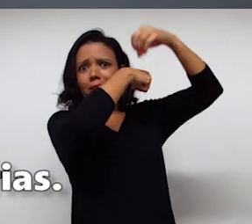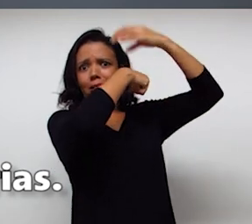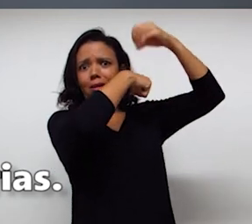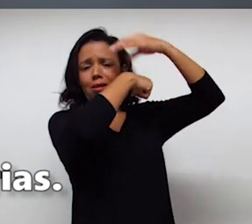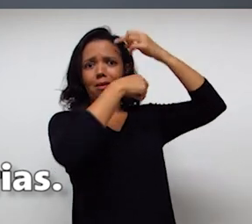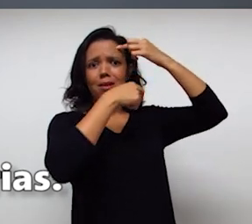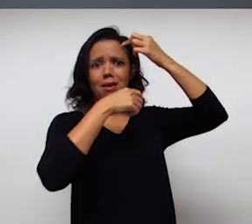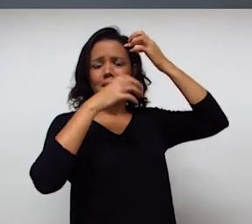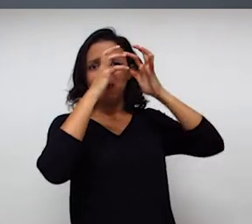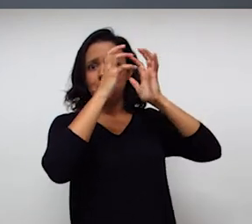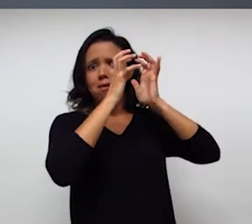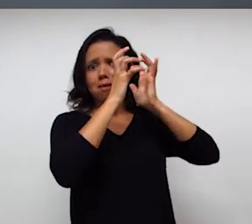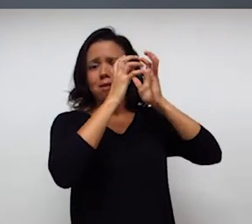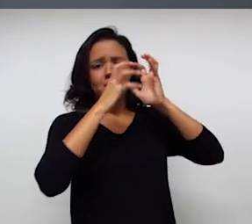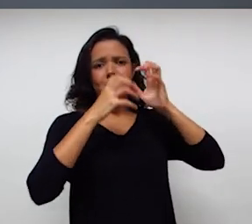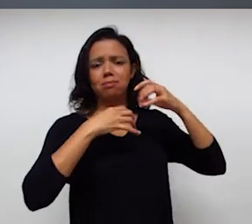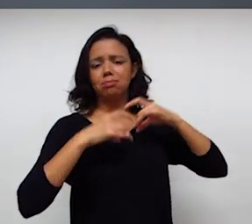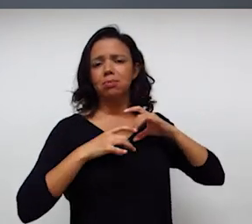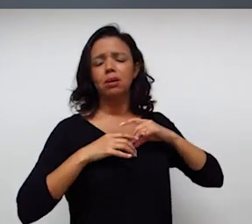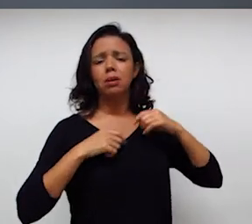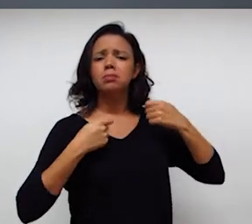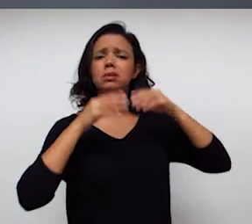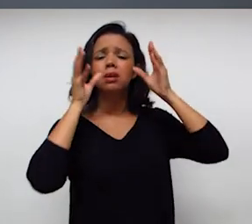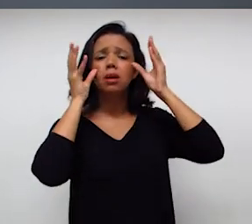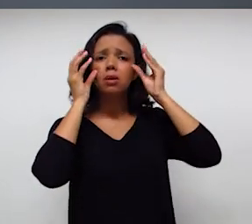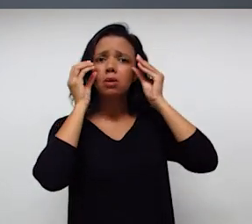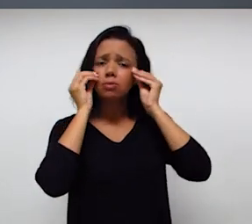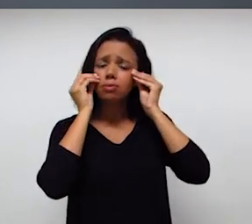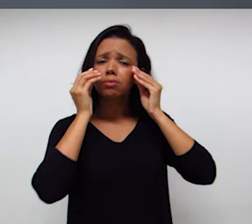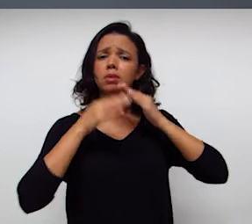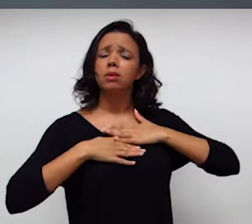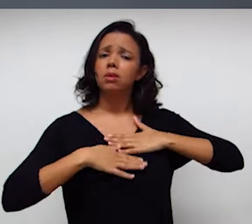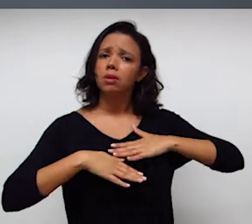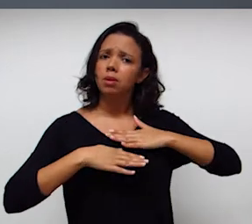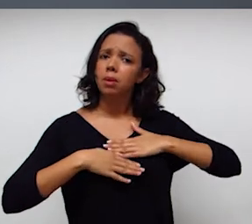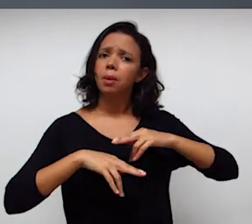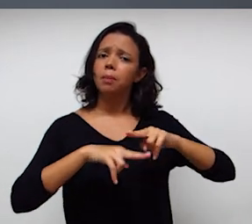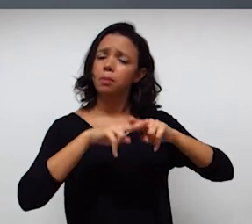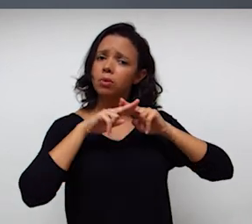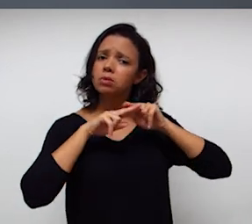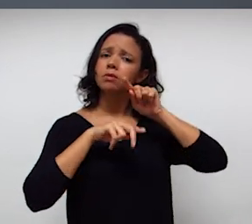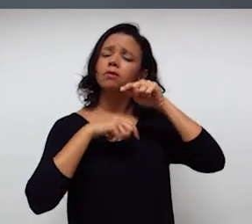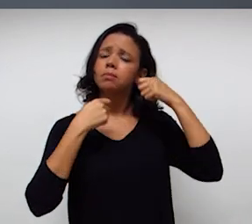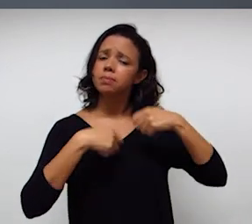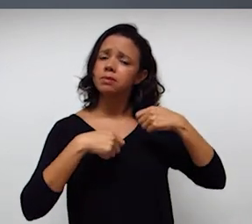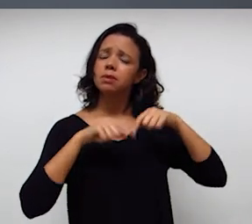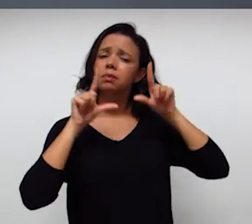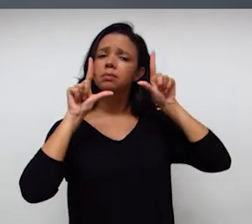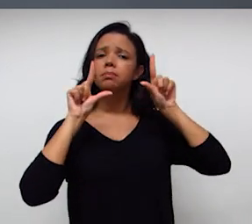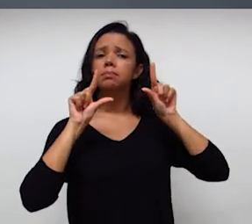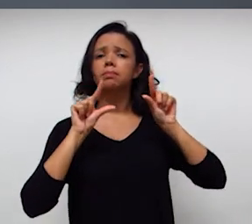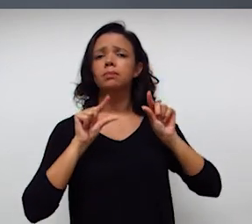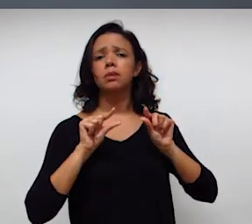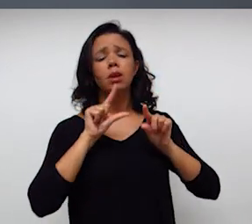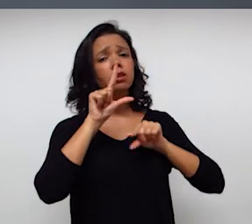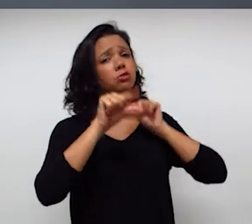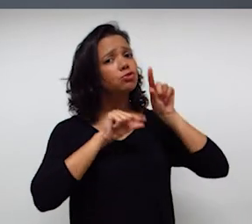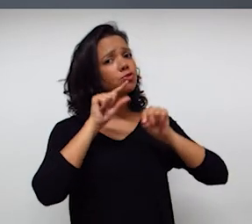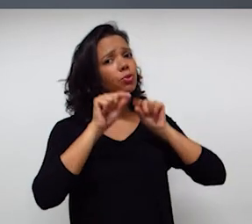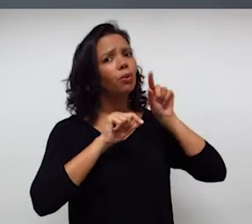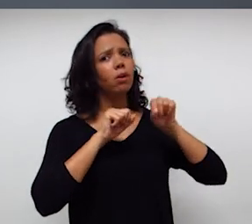necessárias. O seu cérebro precisa respirar também. Para isso, você precisa diminuir,